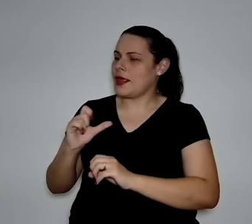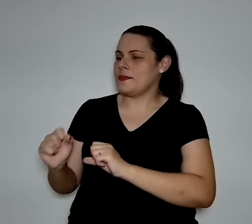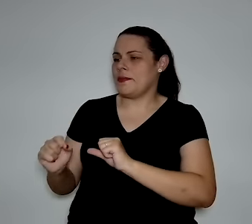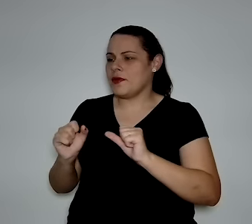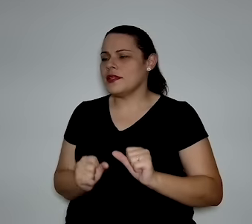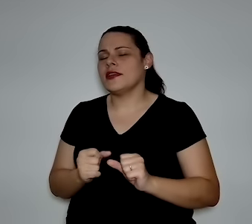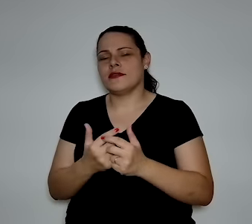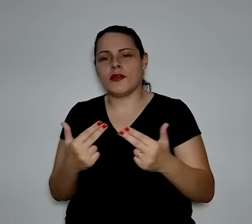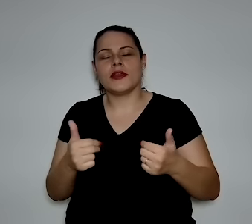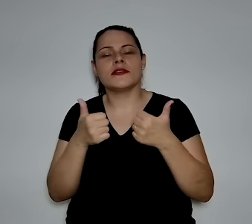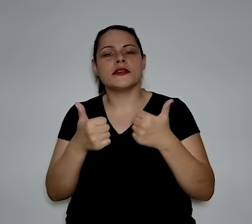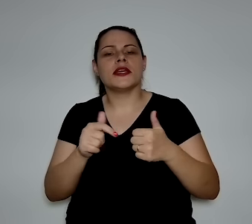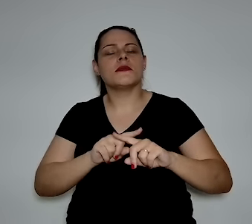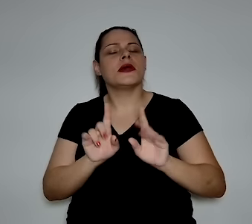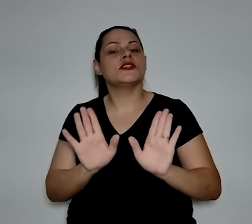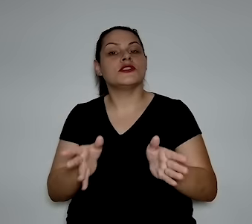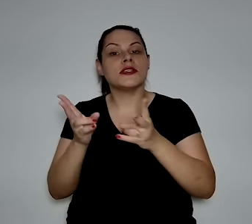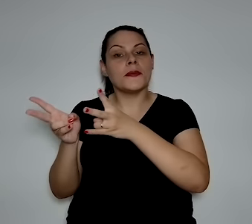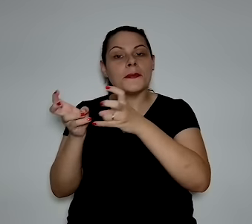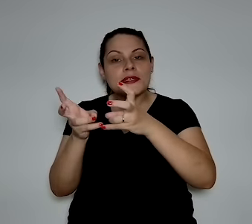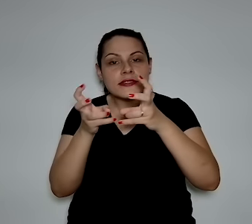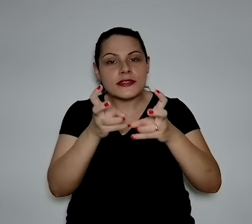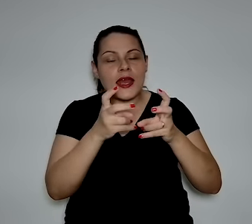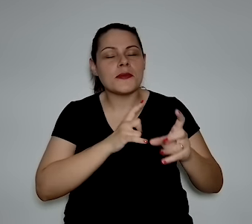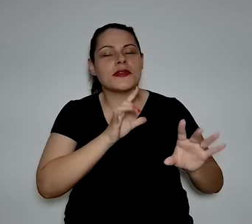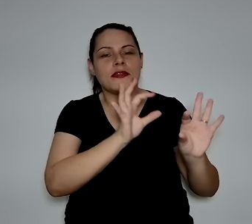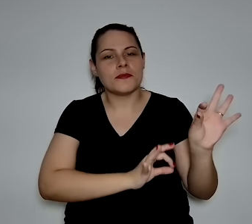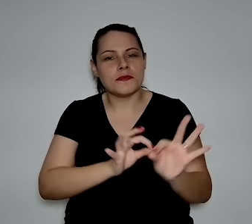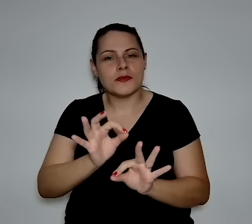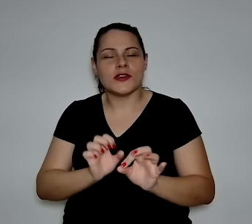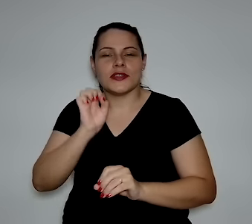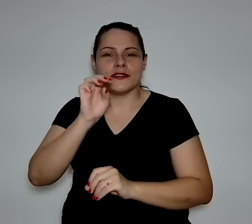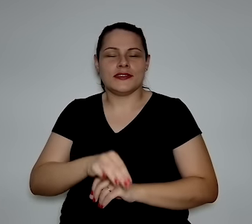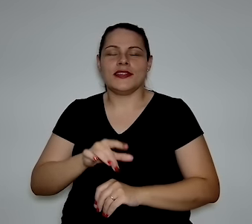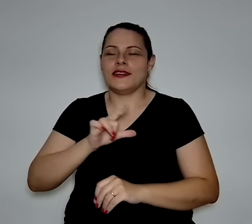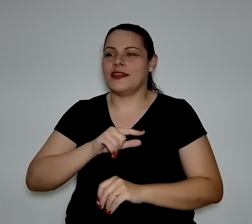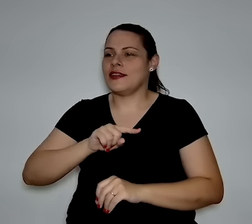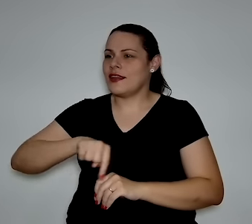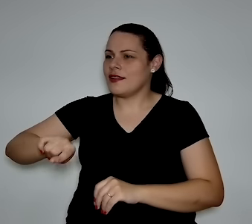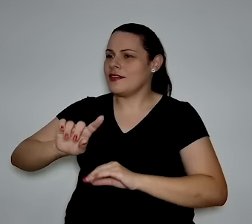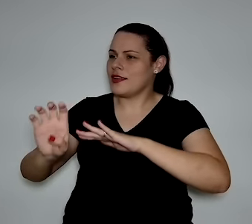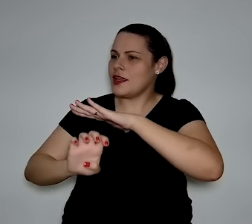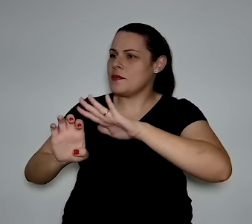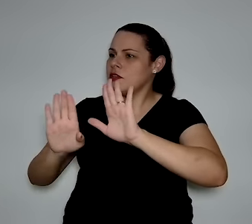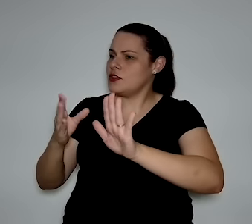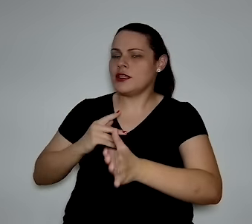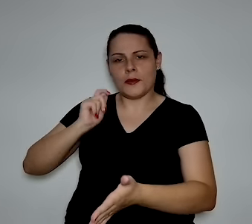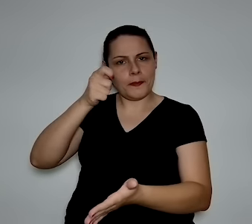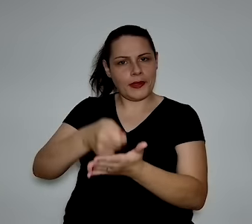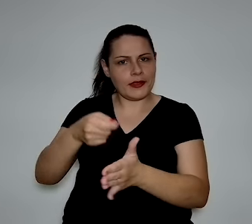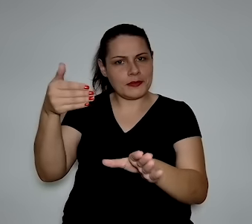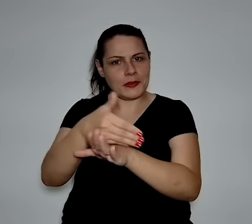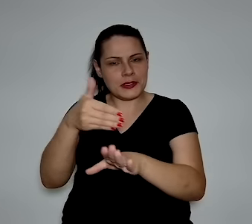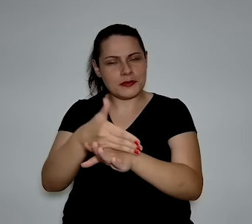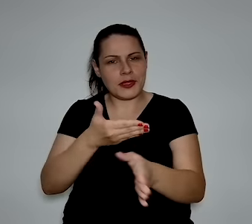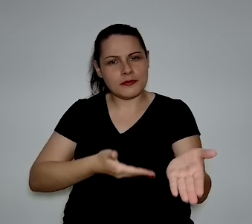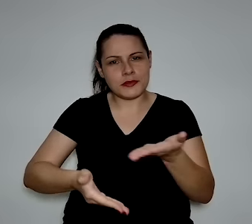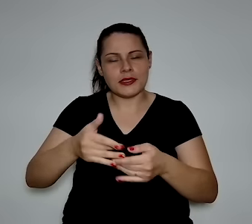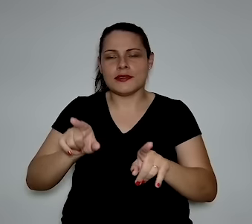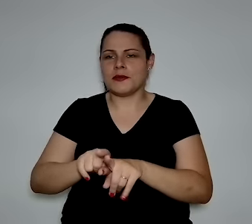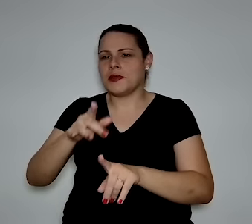potencial e tudo mais. E, de fato, seja, a já vê os projetos, se viram seis empresas, já estão pagando para estar lá no Hub,